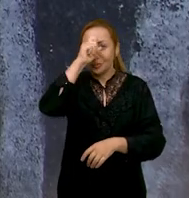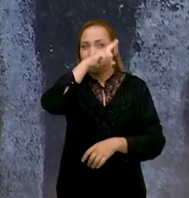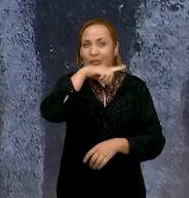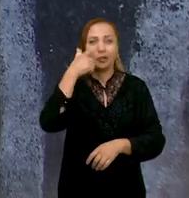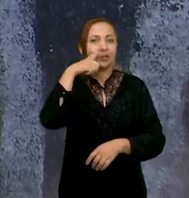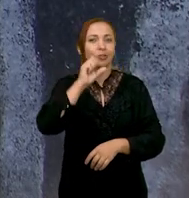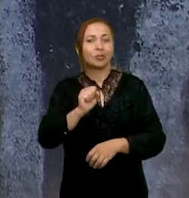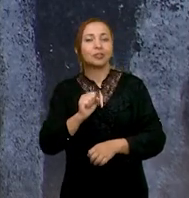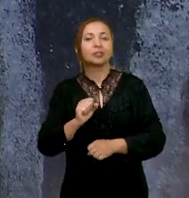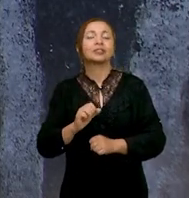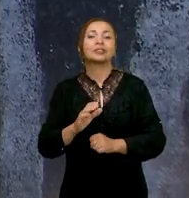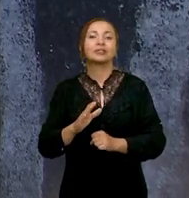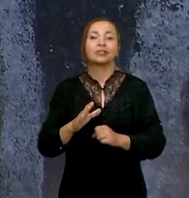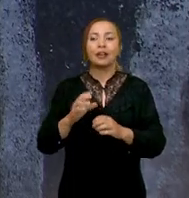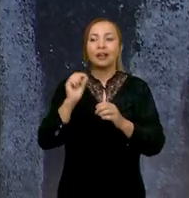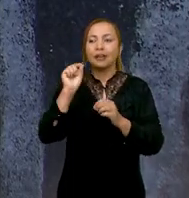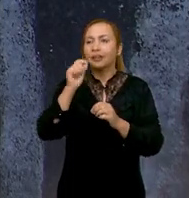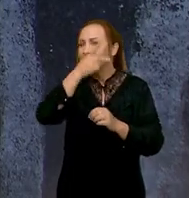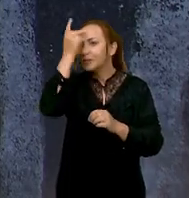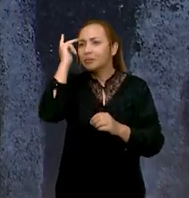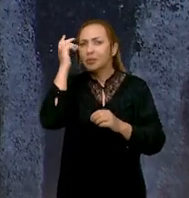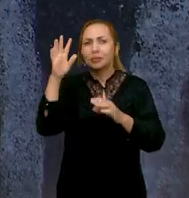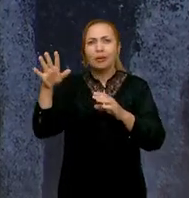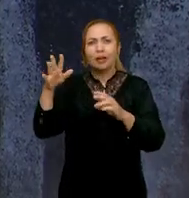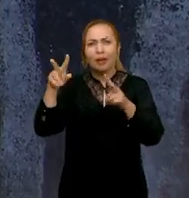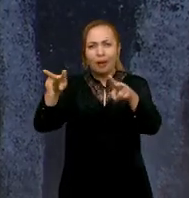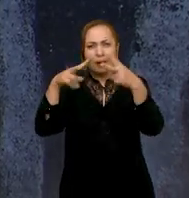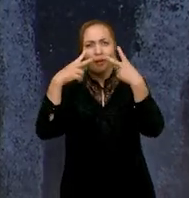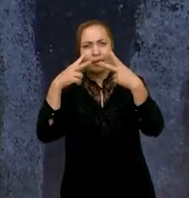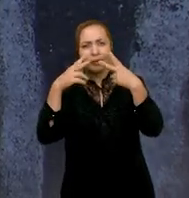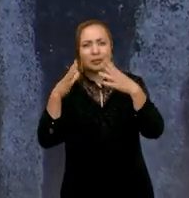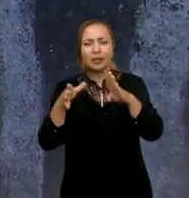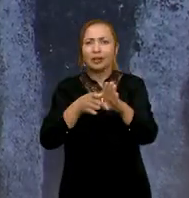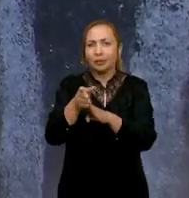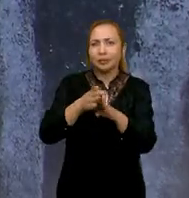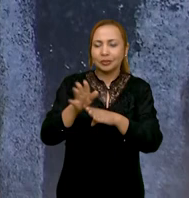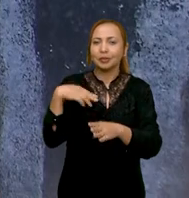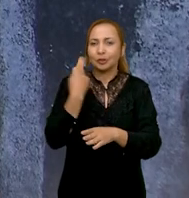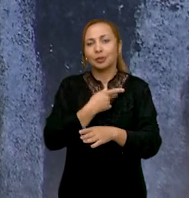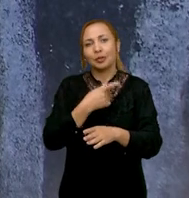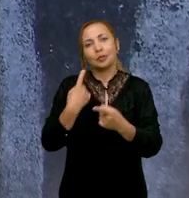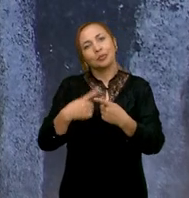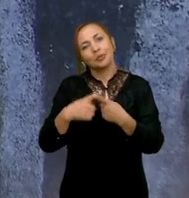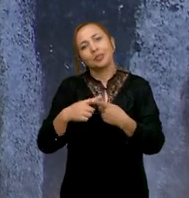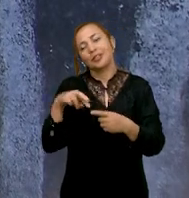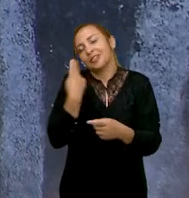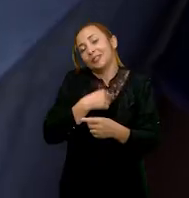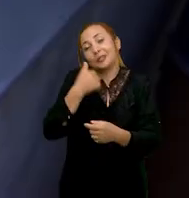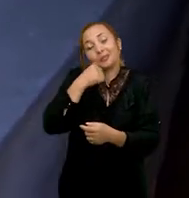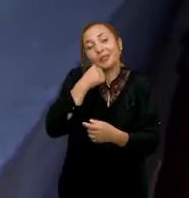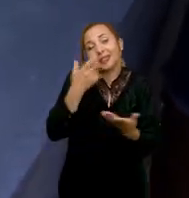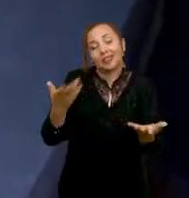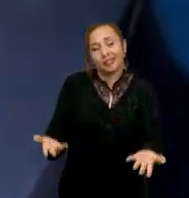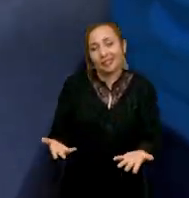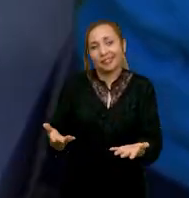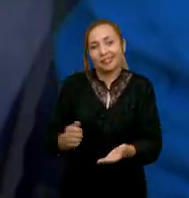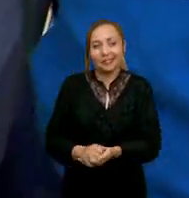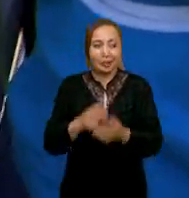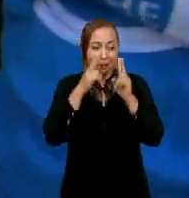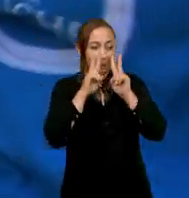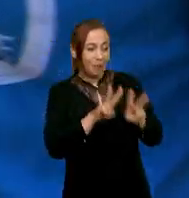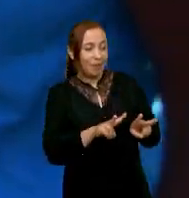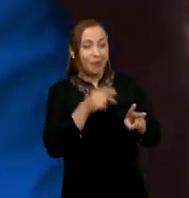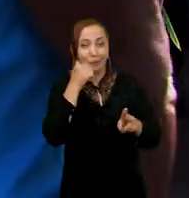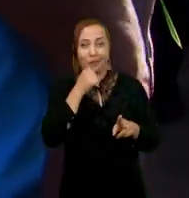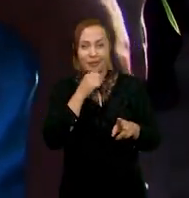conseguir que as pessoas venham, orientem a gente justamente por isso, né? Por ser o sexo frágil, né? Já veio